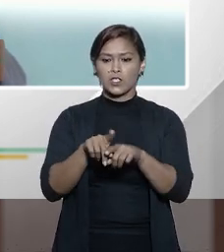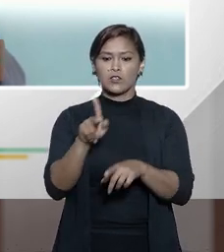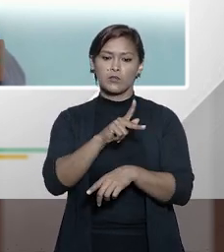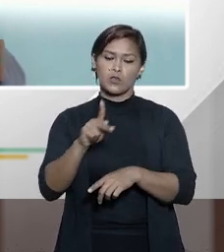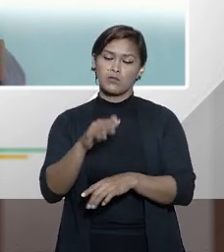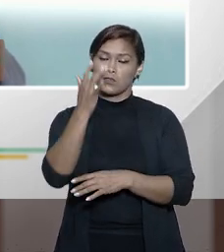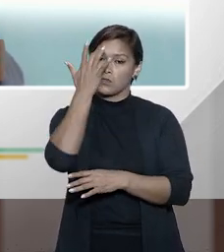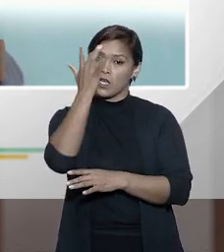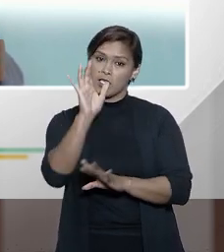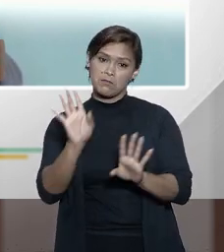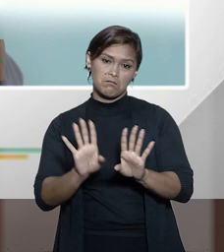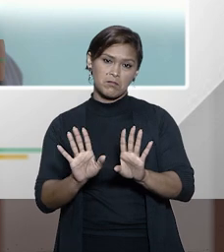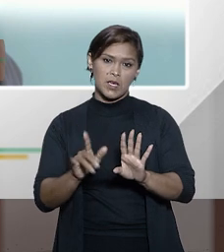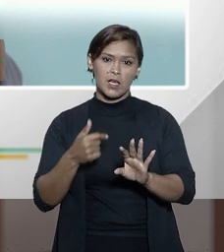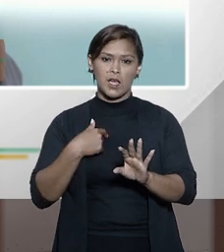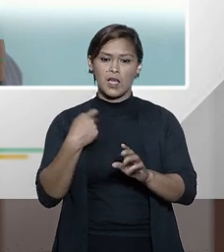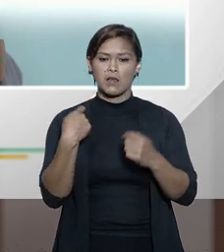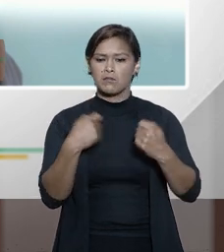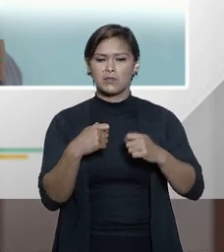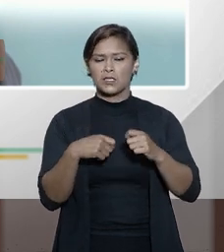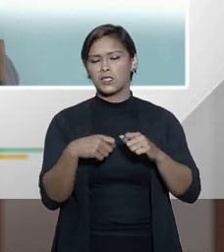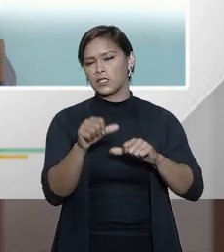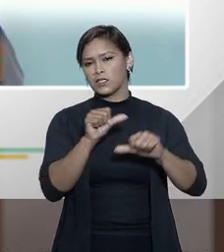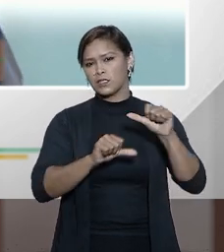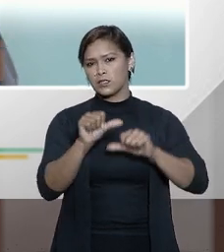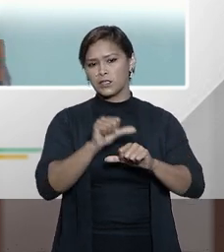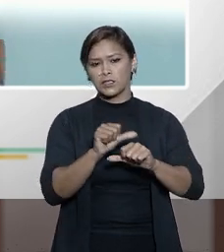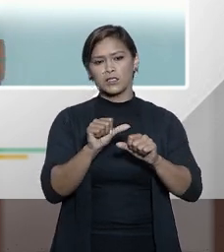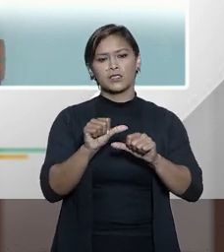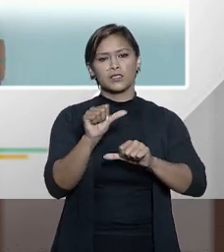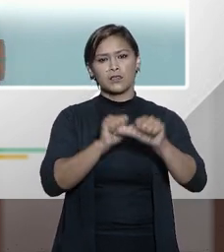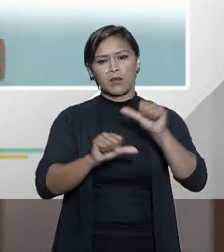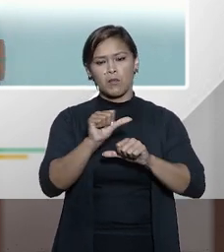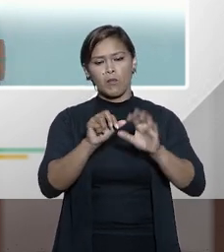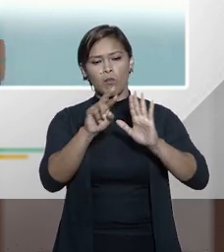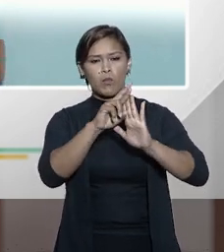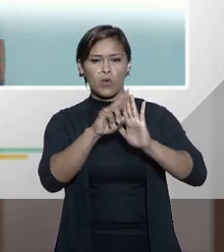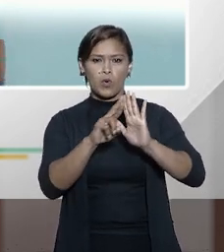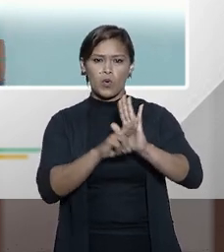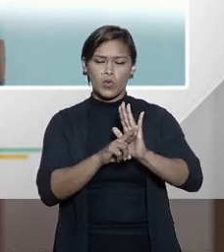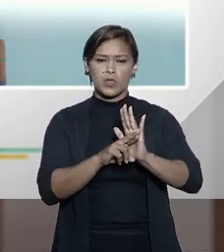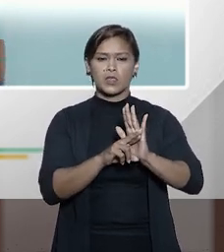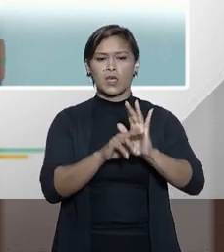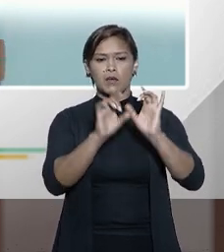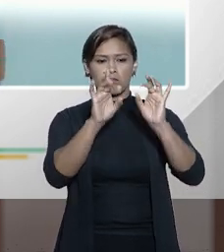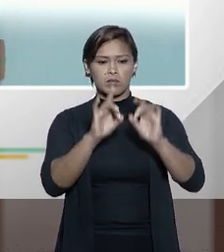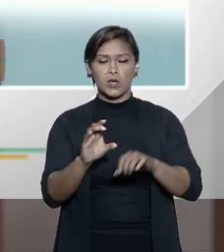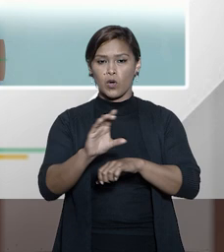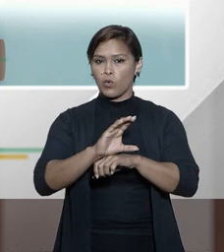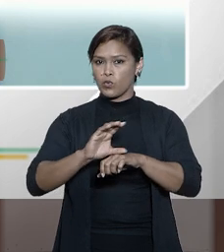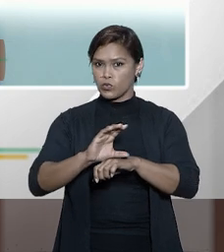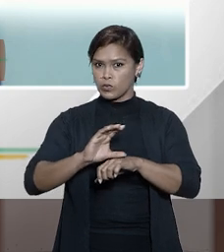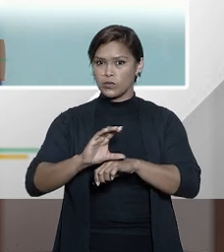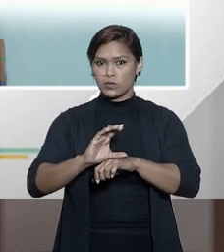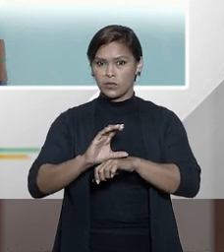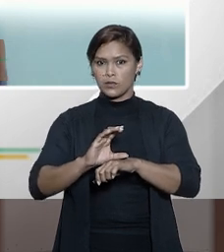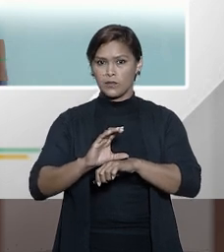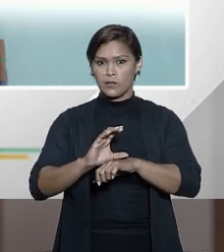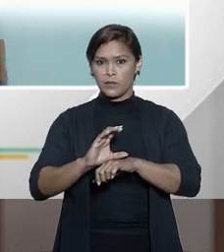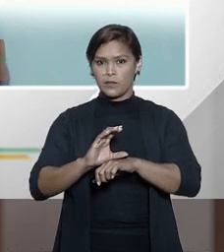professor Vladimir acha, mas não me parece que seja nenhuma necessidade, nenhuma questão constitucional,